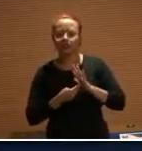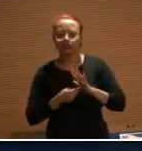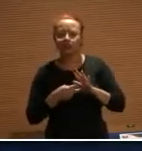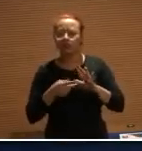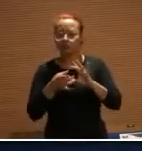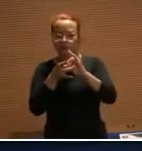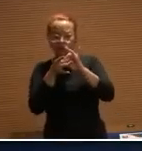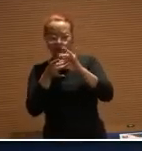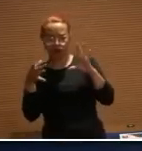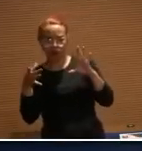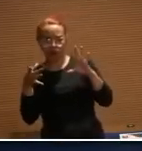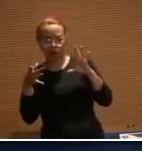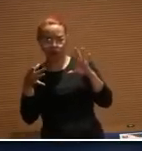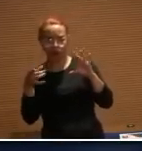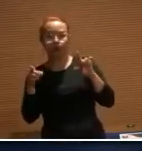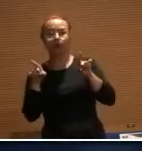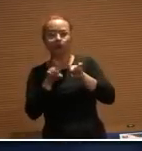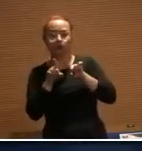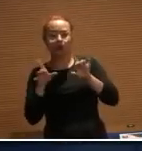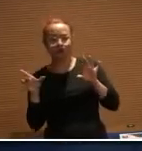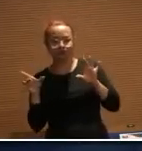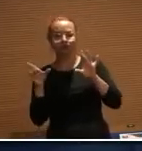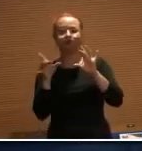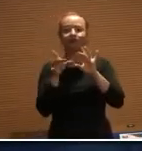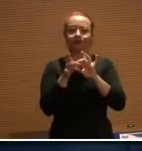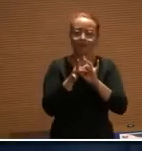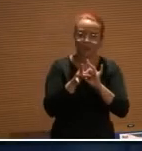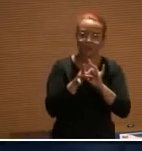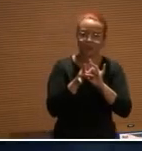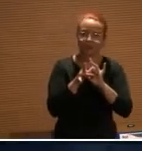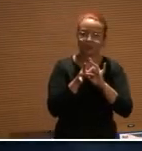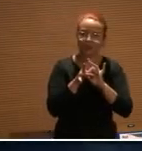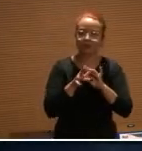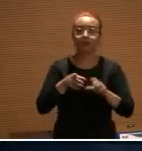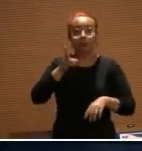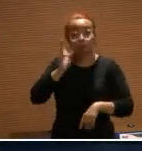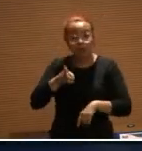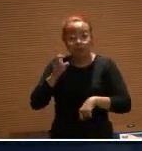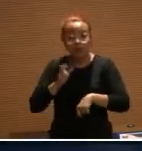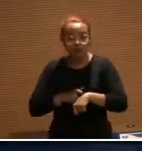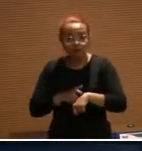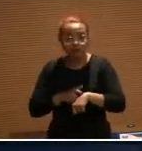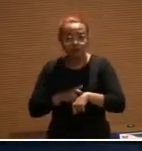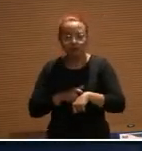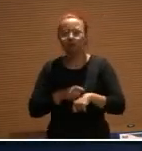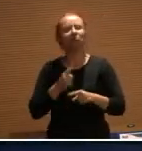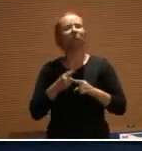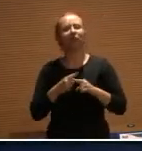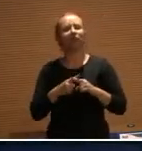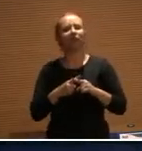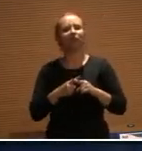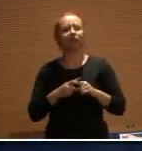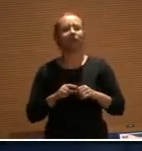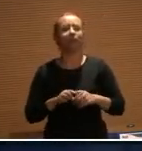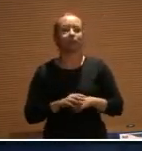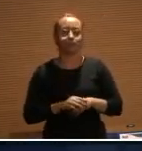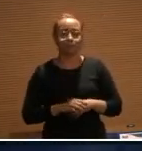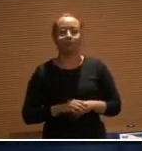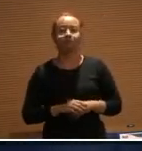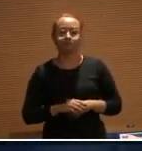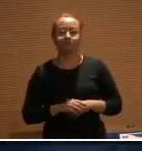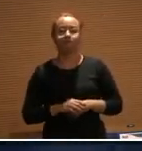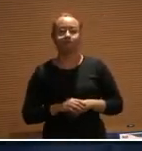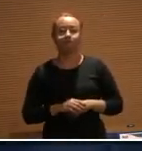vínculo empregatício, ao mesmo tempo, você exige o princípio da alteridade. Qual a justificativa? Seria